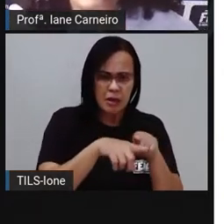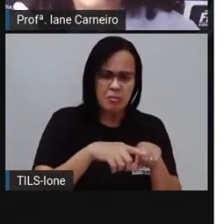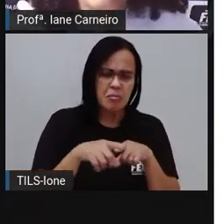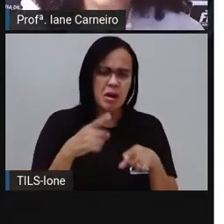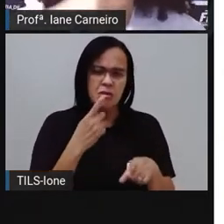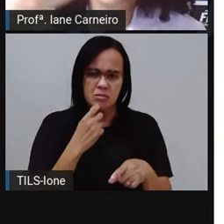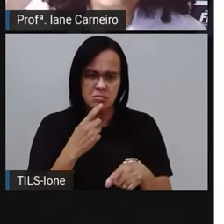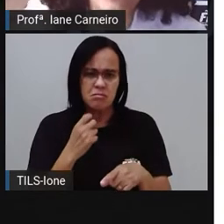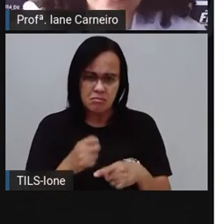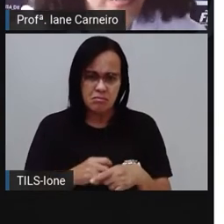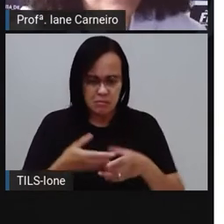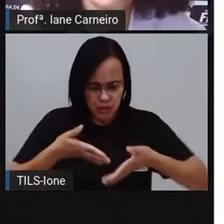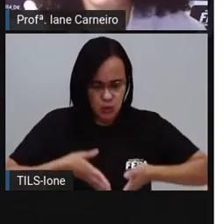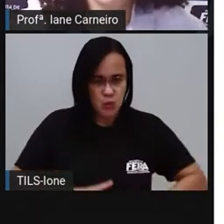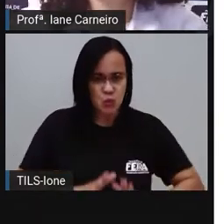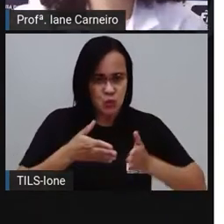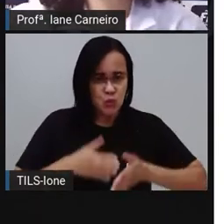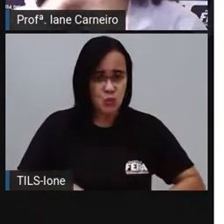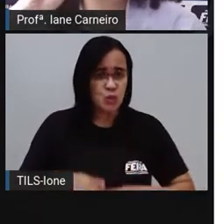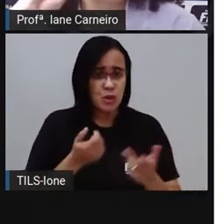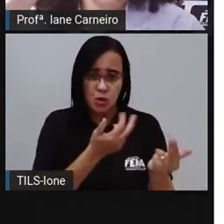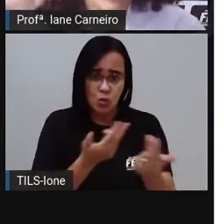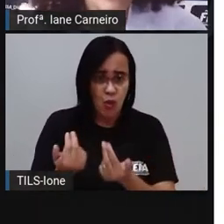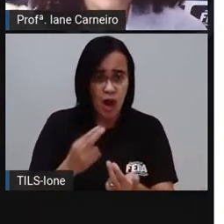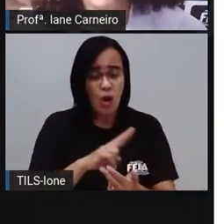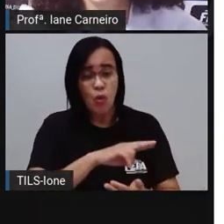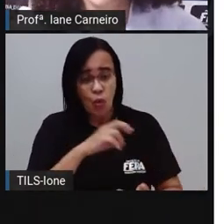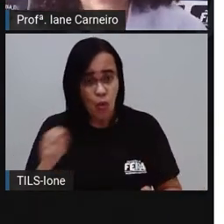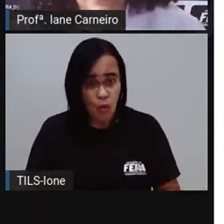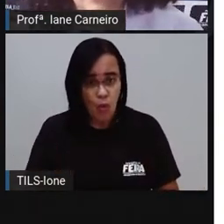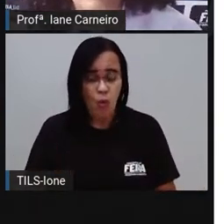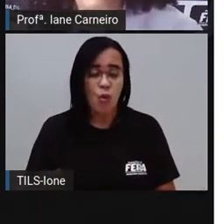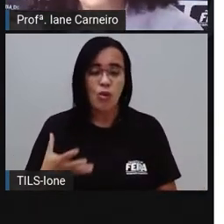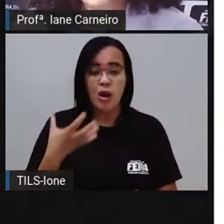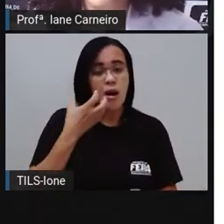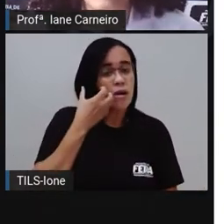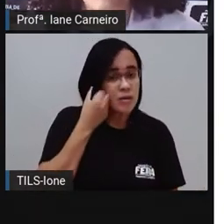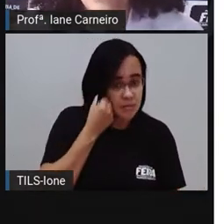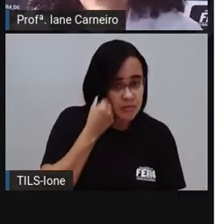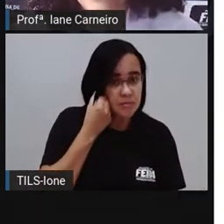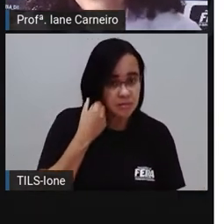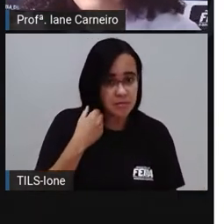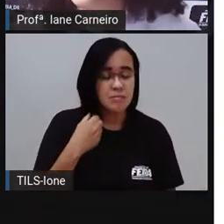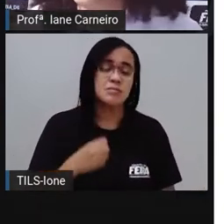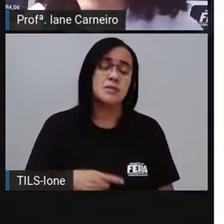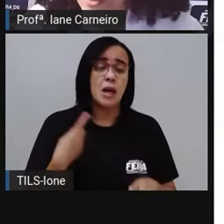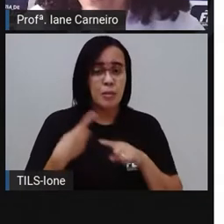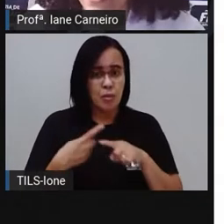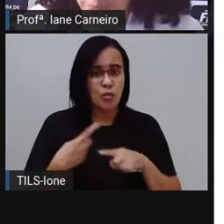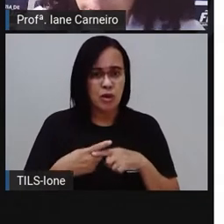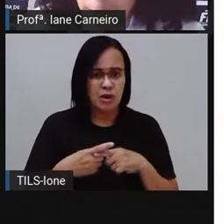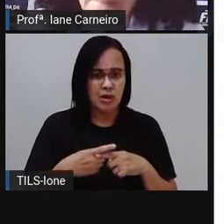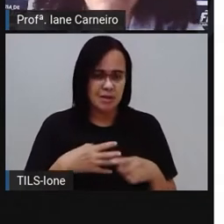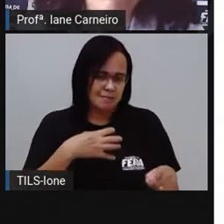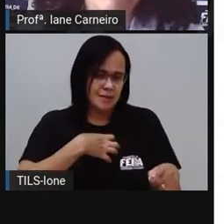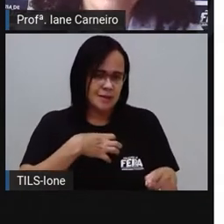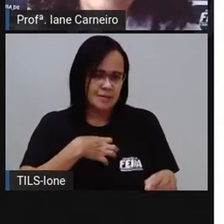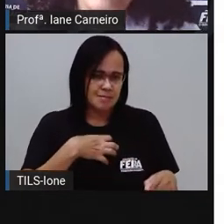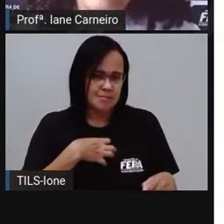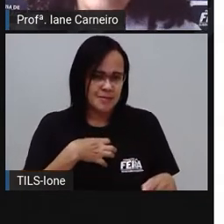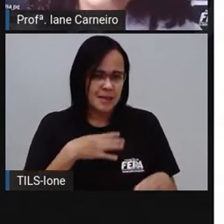foi um irmão adotado, não importa. Mas o sentimento é a construção do afeto, do amor de irmão, né?